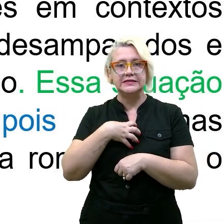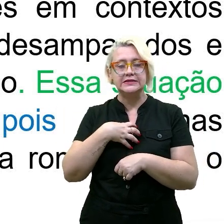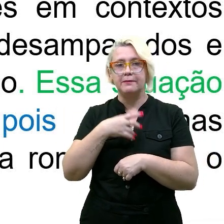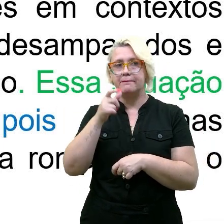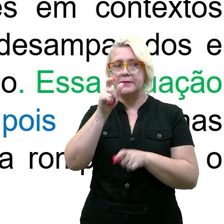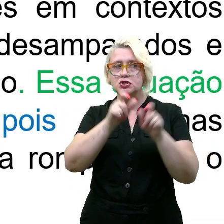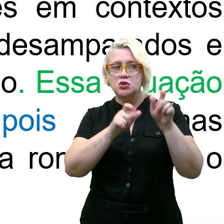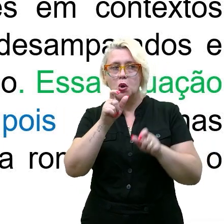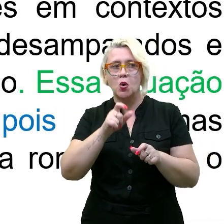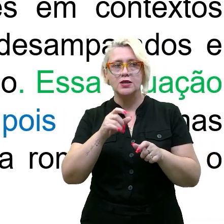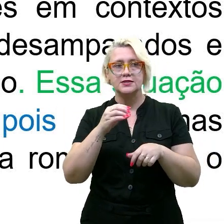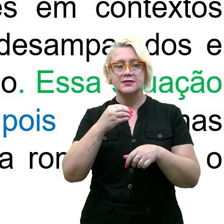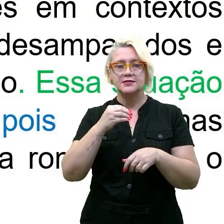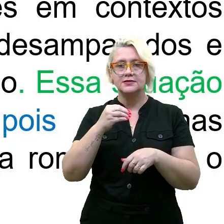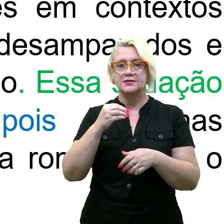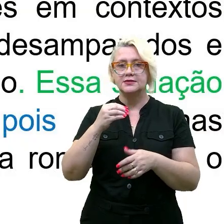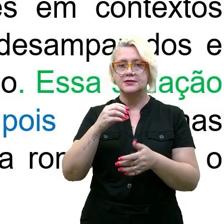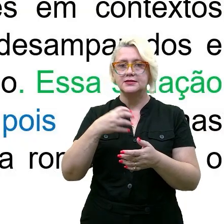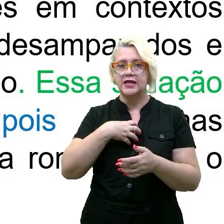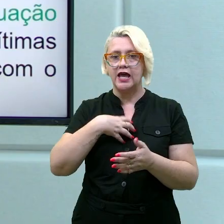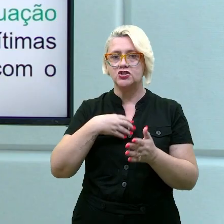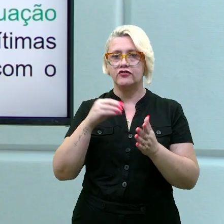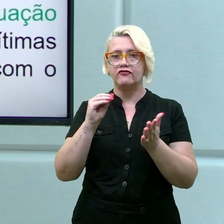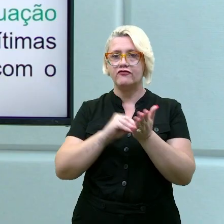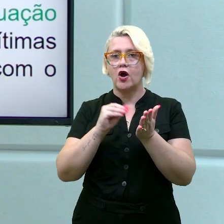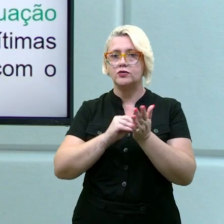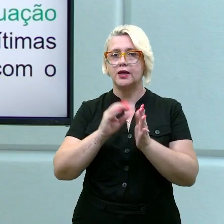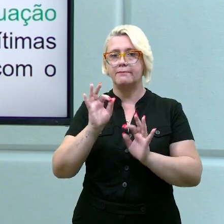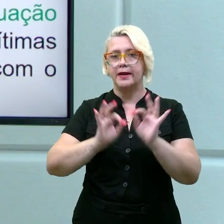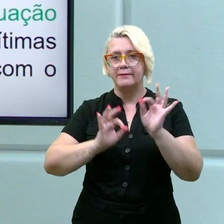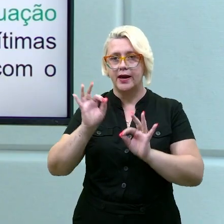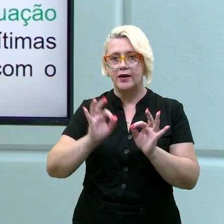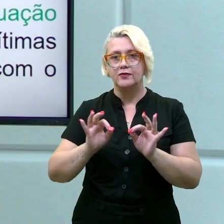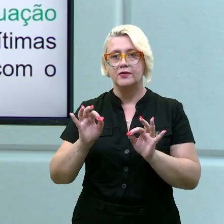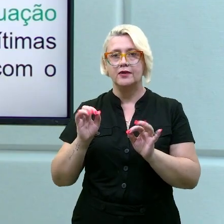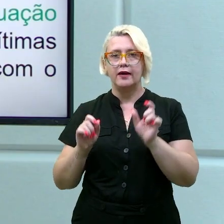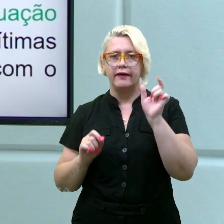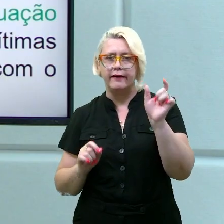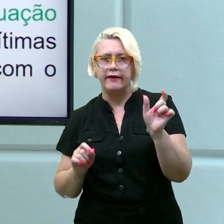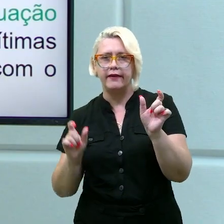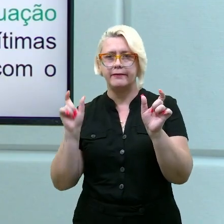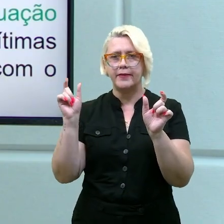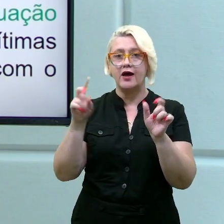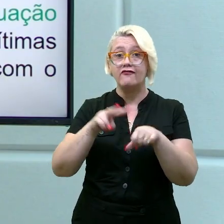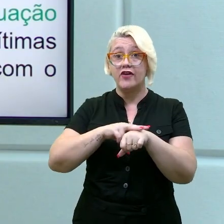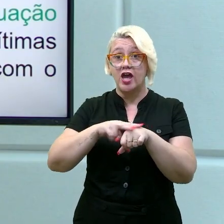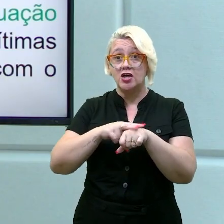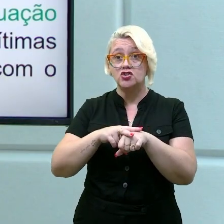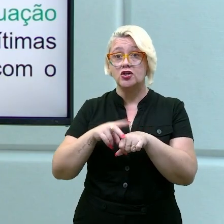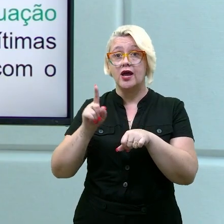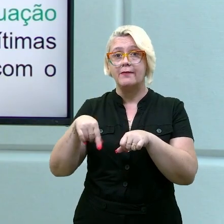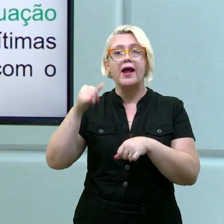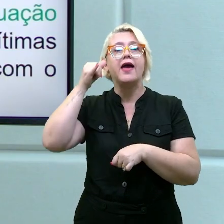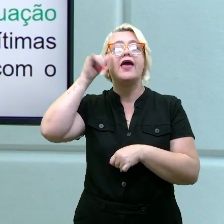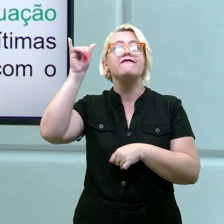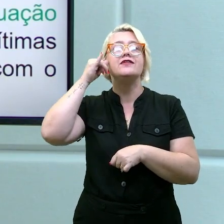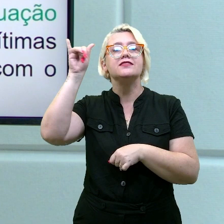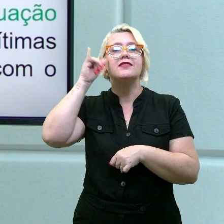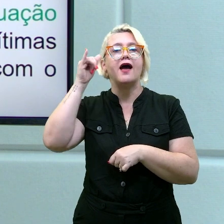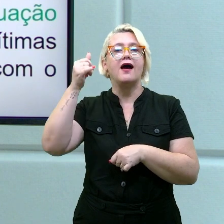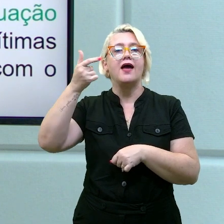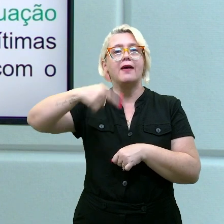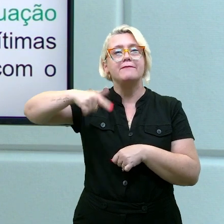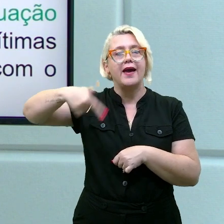desprotegidas. Quando eu uso esse tipo de construção, essa situação, esse problema, é para evitar repetição